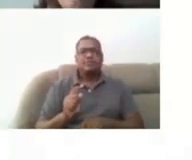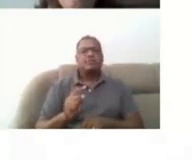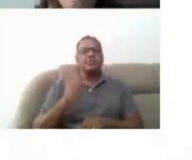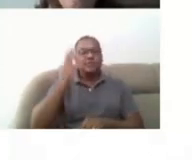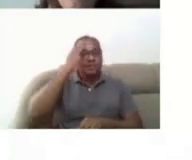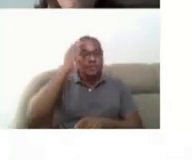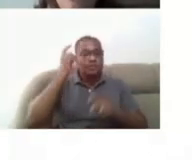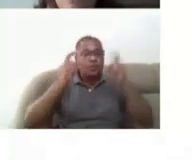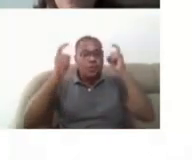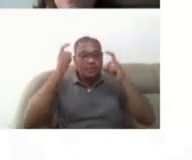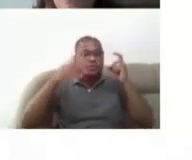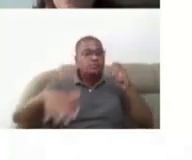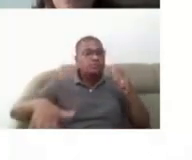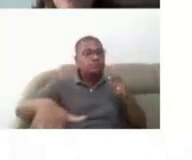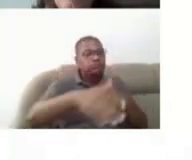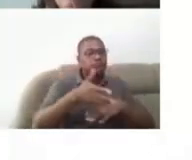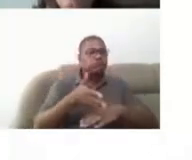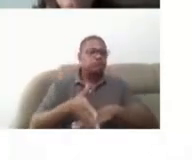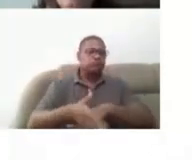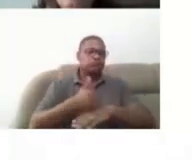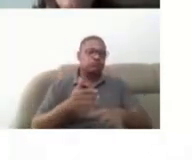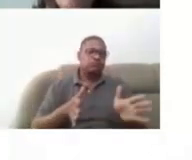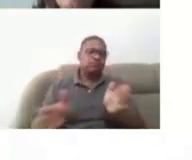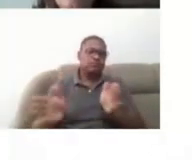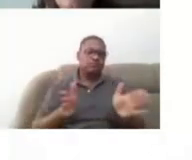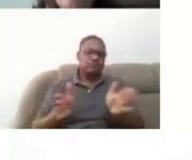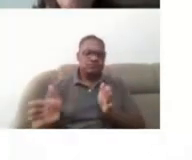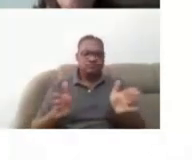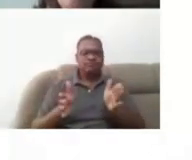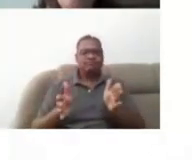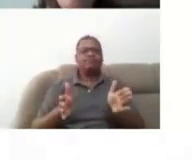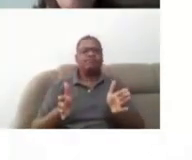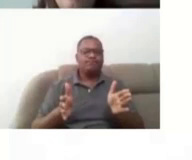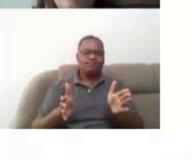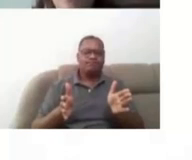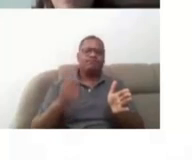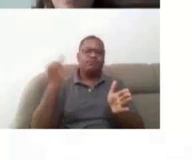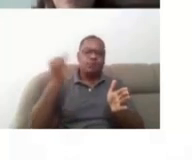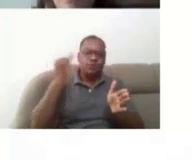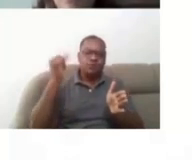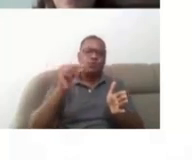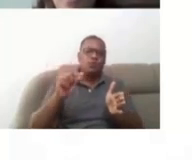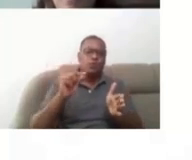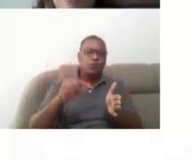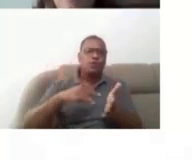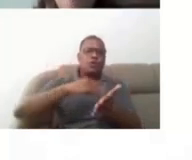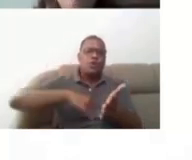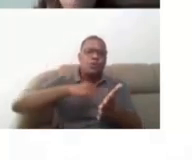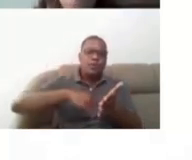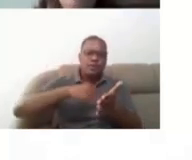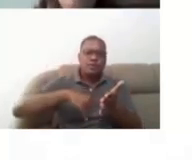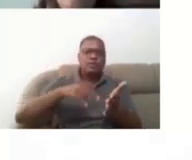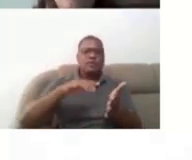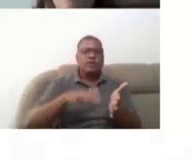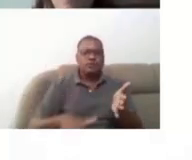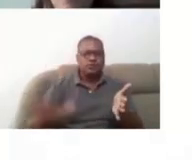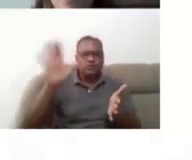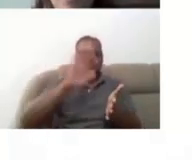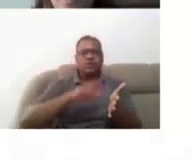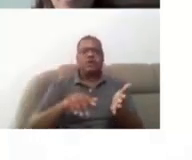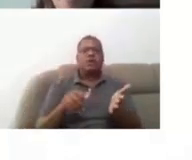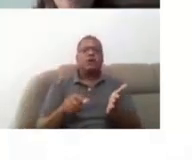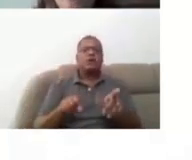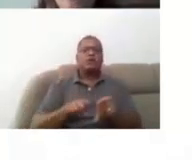instituição de ensino superior tem sido expandida por meios documentos nacionais, pelas publicações, trabalhos